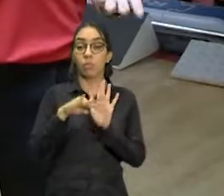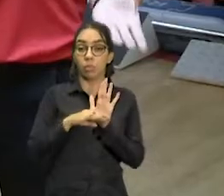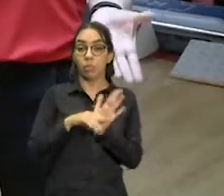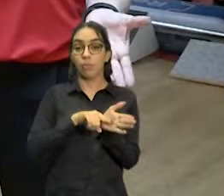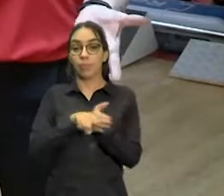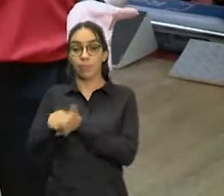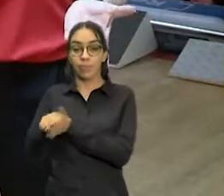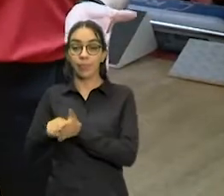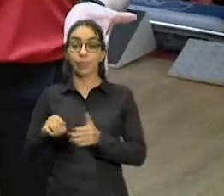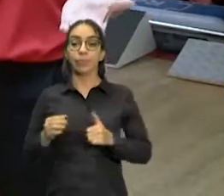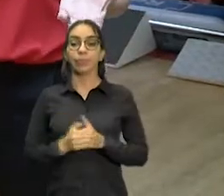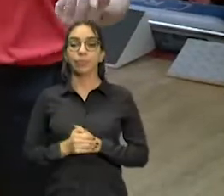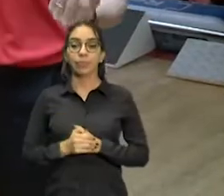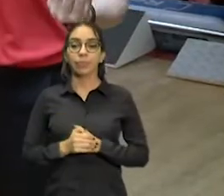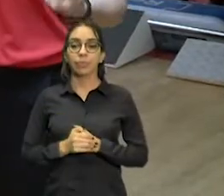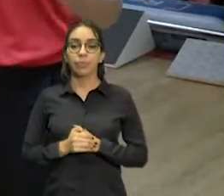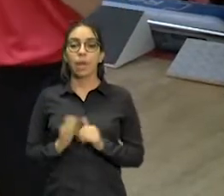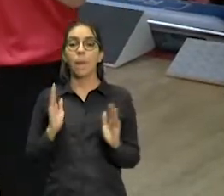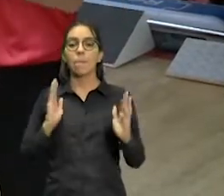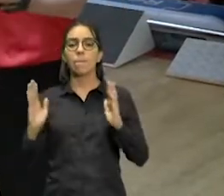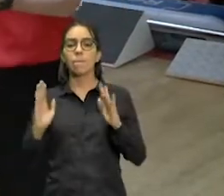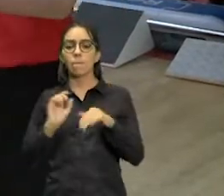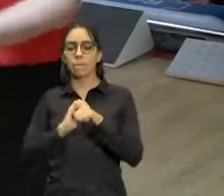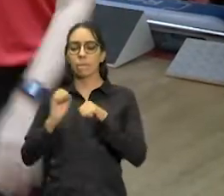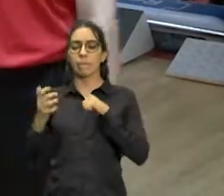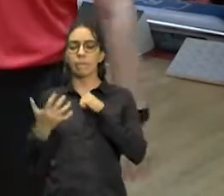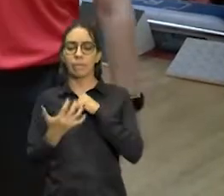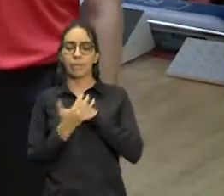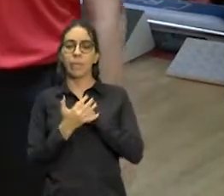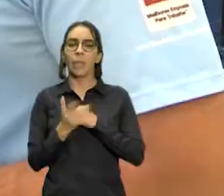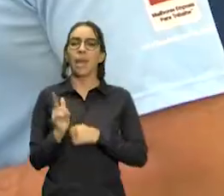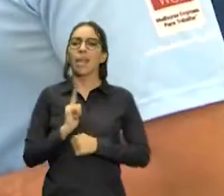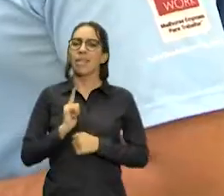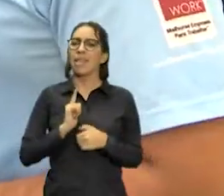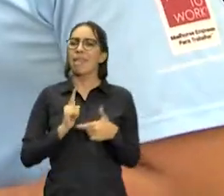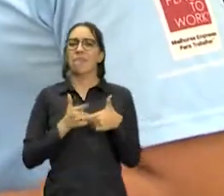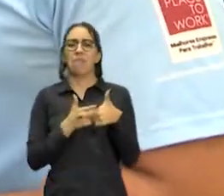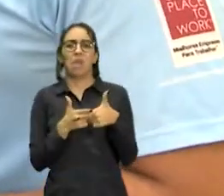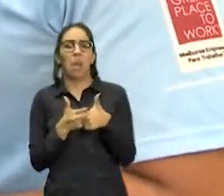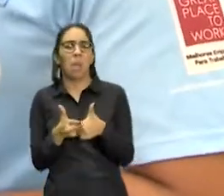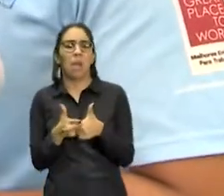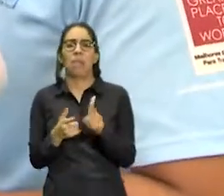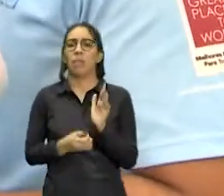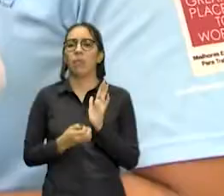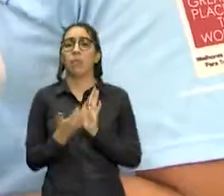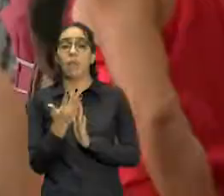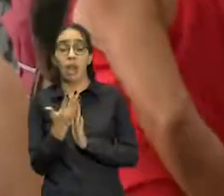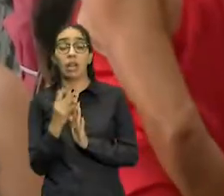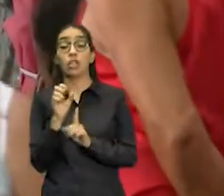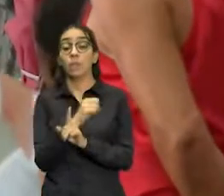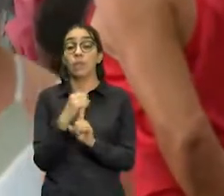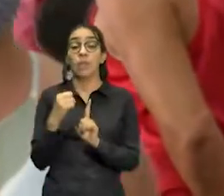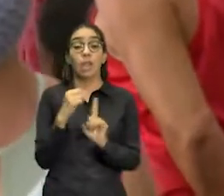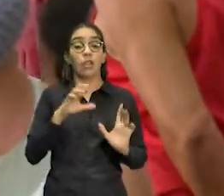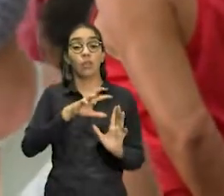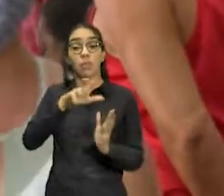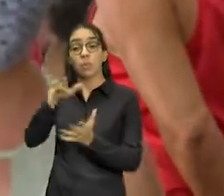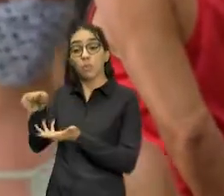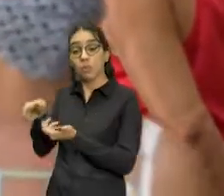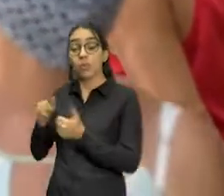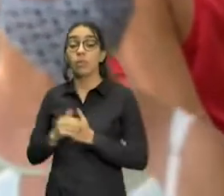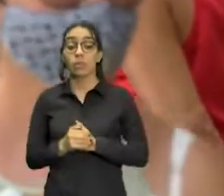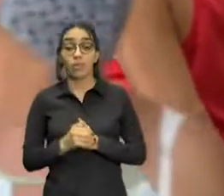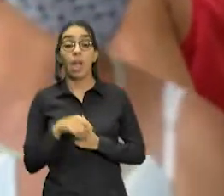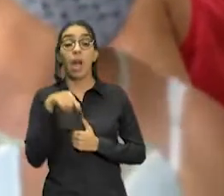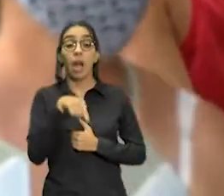A pandemia de Covid-19 trouxe diversas problemáticas para a sociedade mundial. No Ceará, a mobilização e os